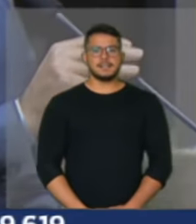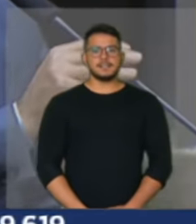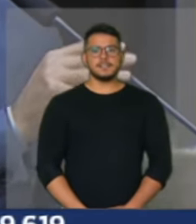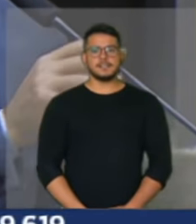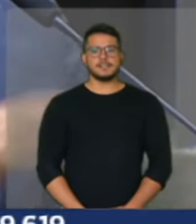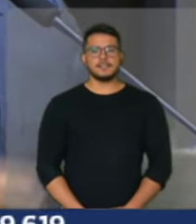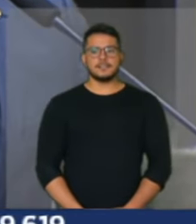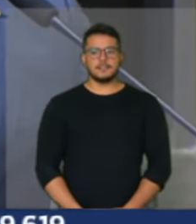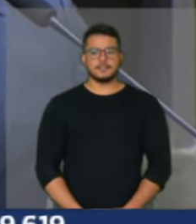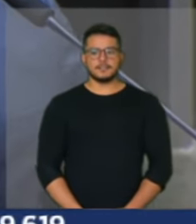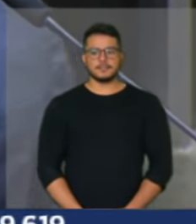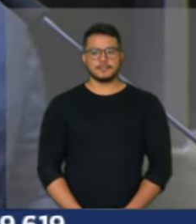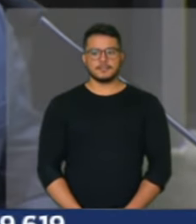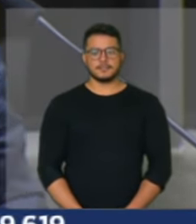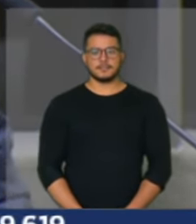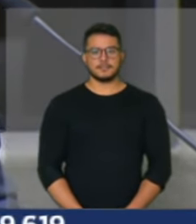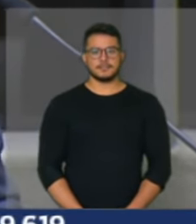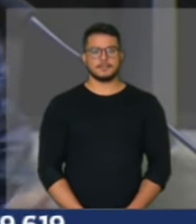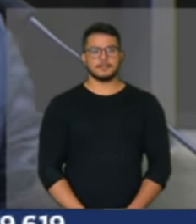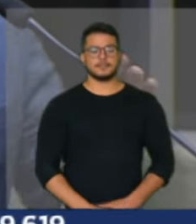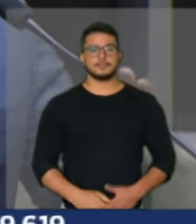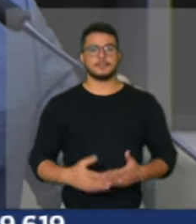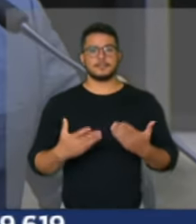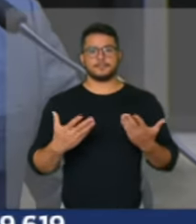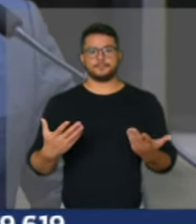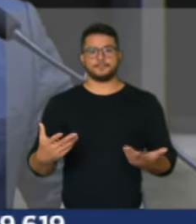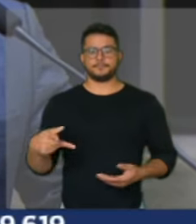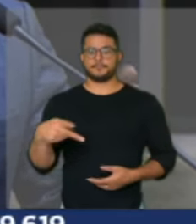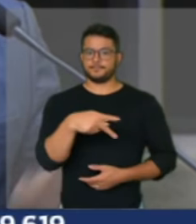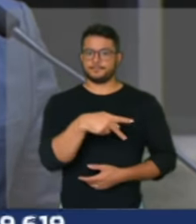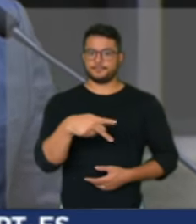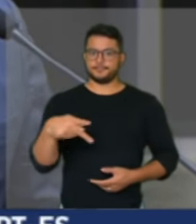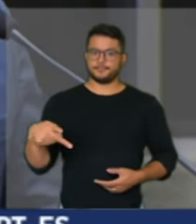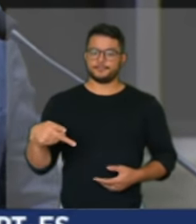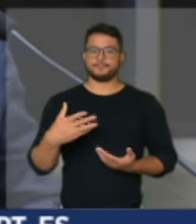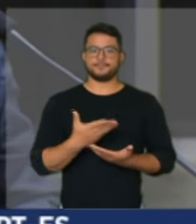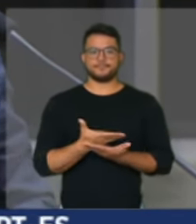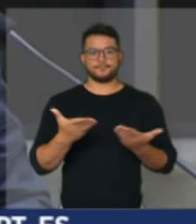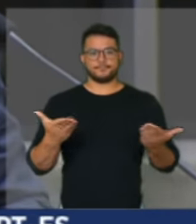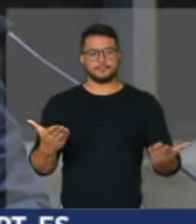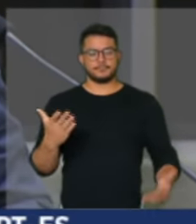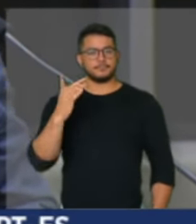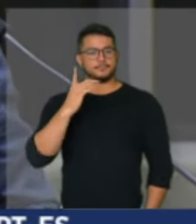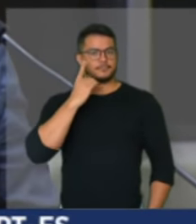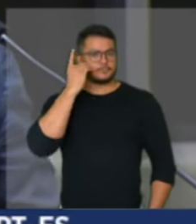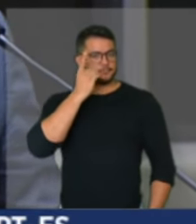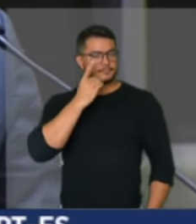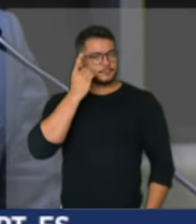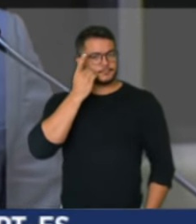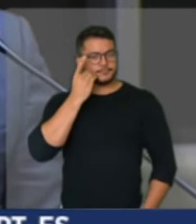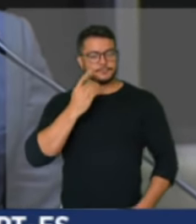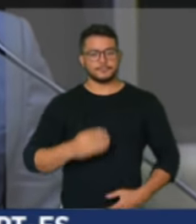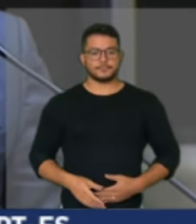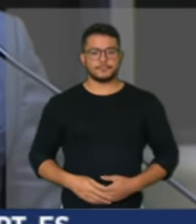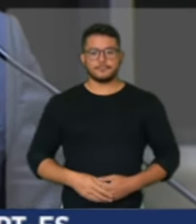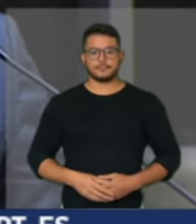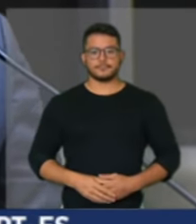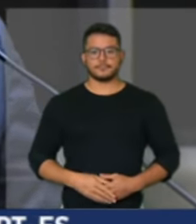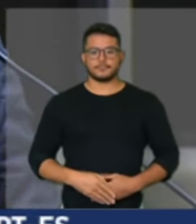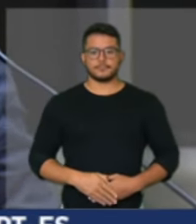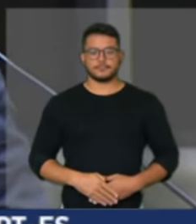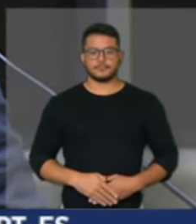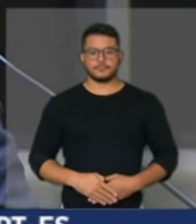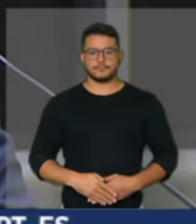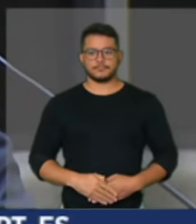senhor presidente caros parlamentares presentes nesta sessão da câmara